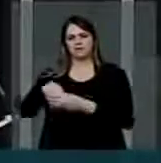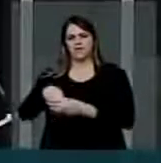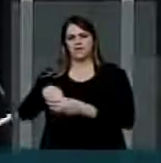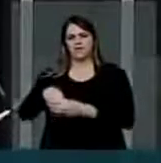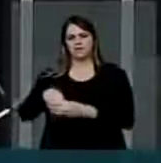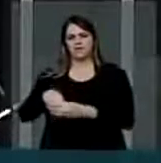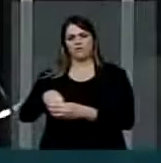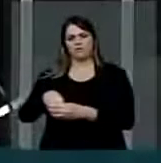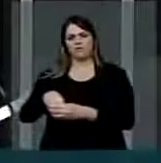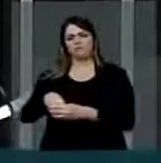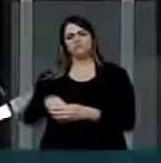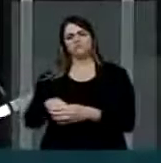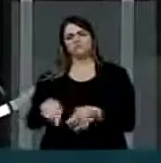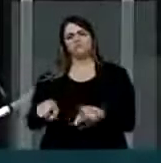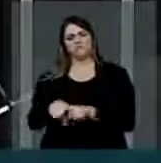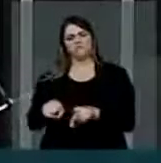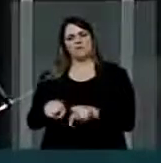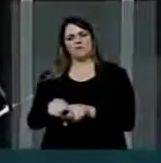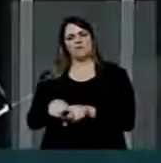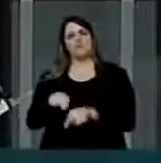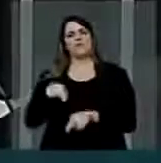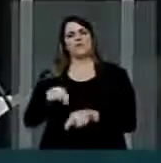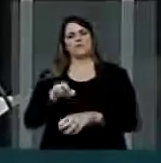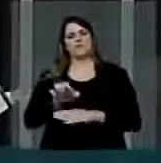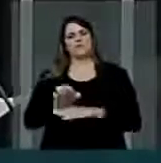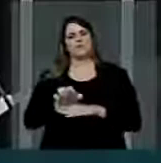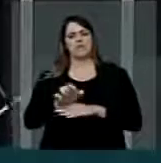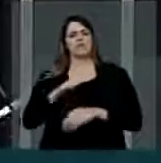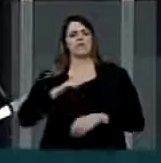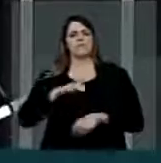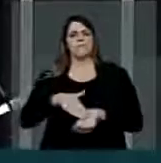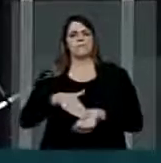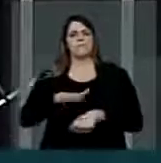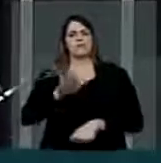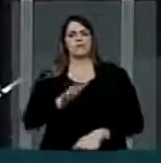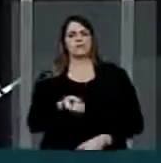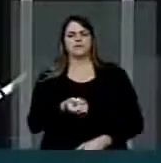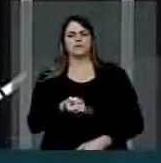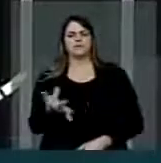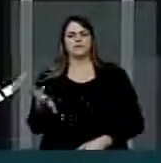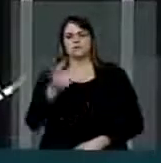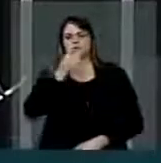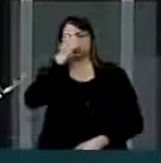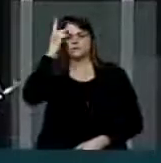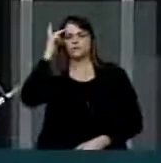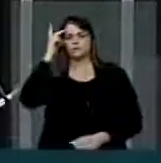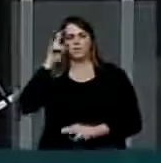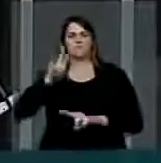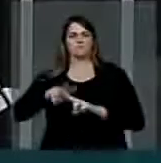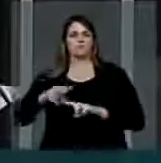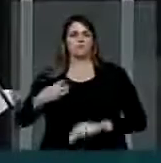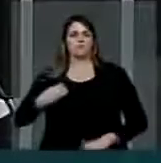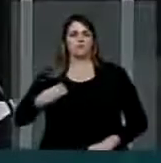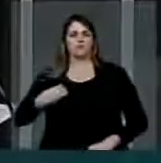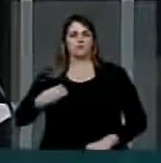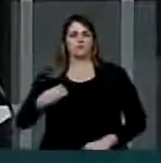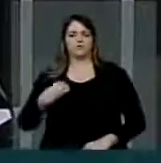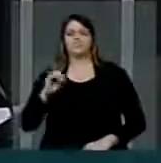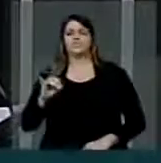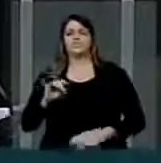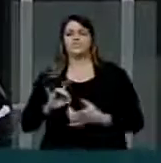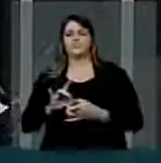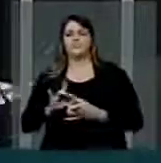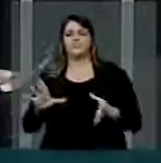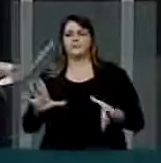e, ao mesmo tempo, é o Estado que tem o maior número de encarcerados, que, uma vez fora do cárcere,